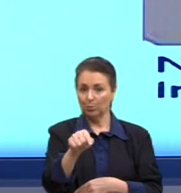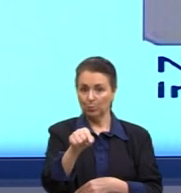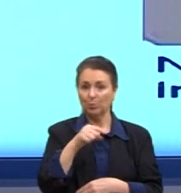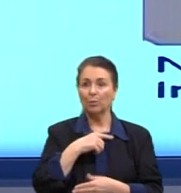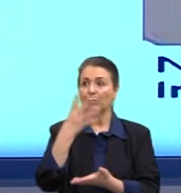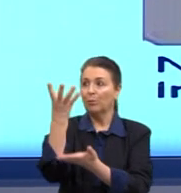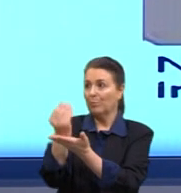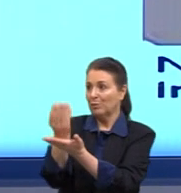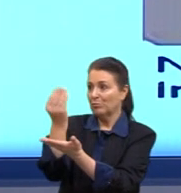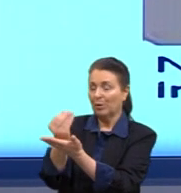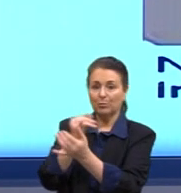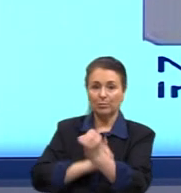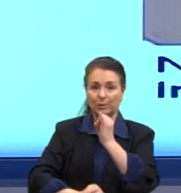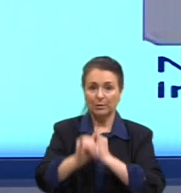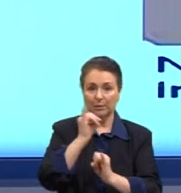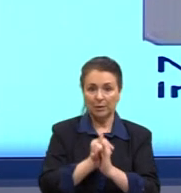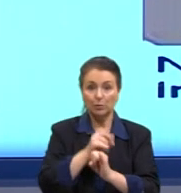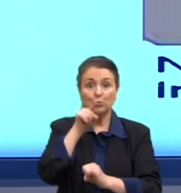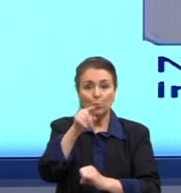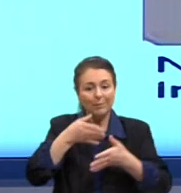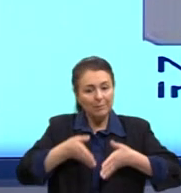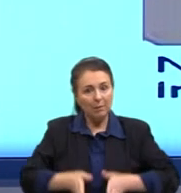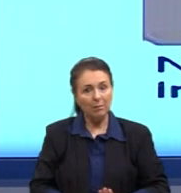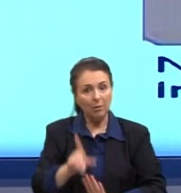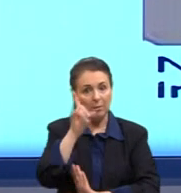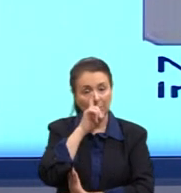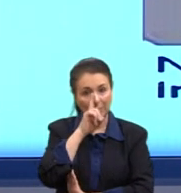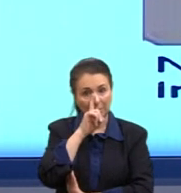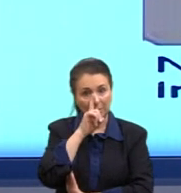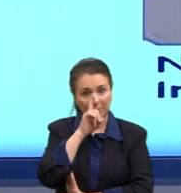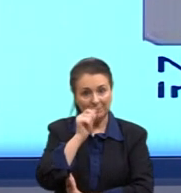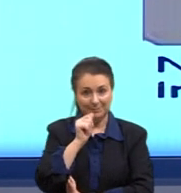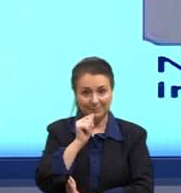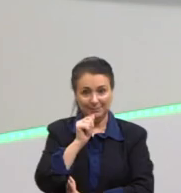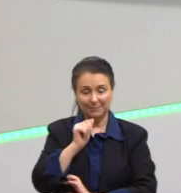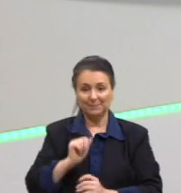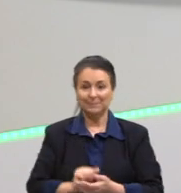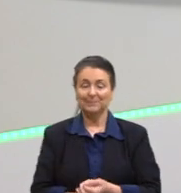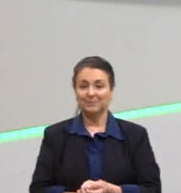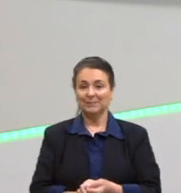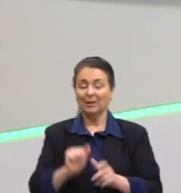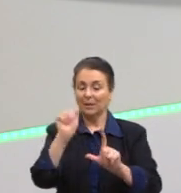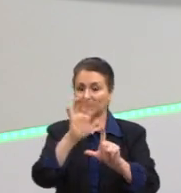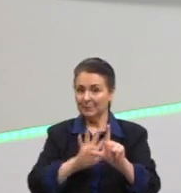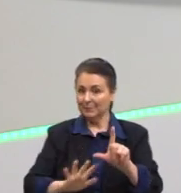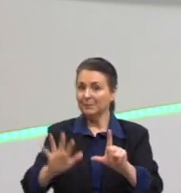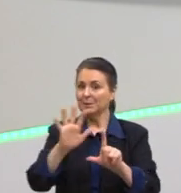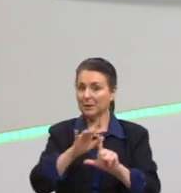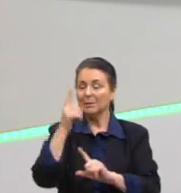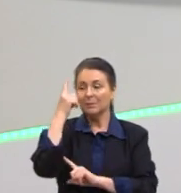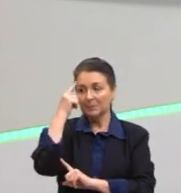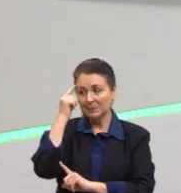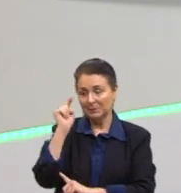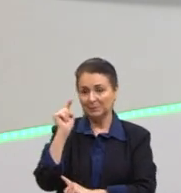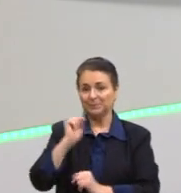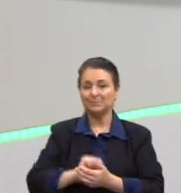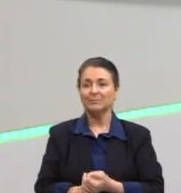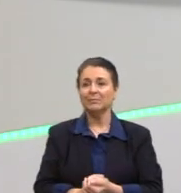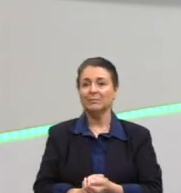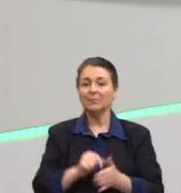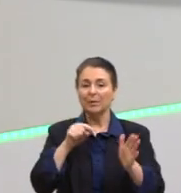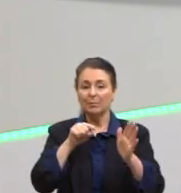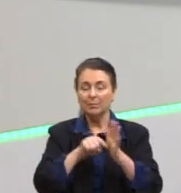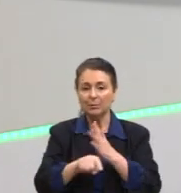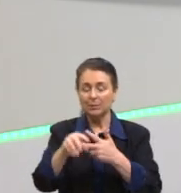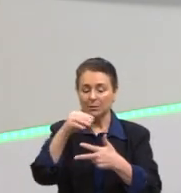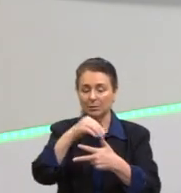internet. Você nasceu. Certo? Acho que é bem interessante pensar sobre isso. Nossas questões do